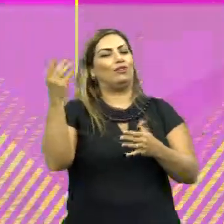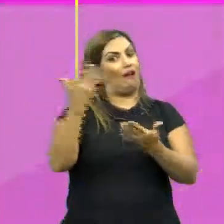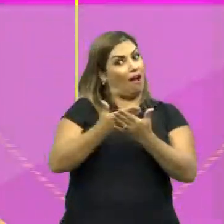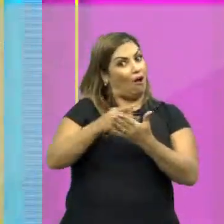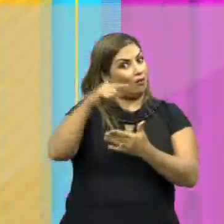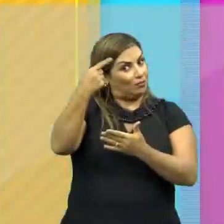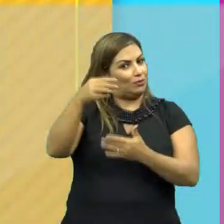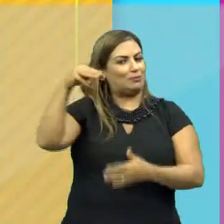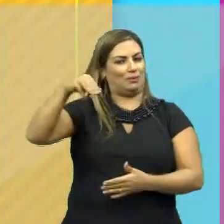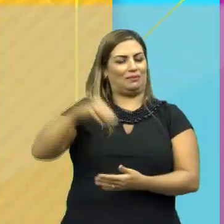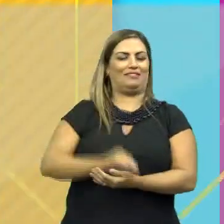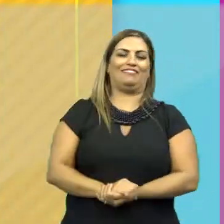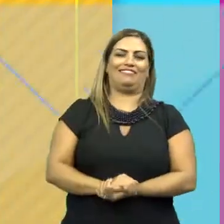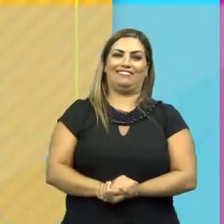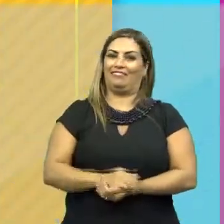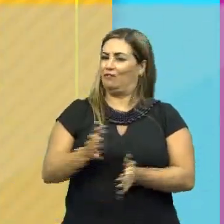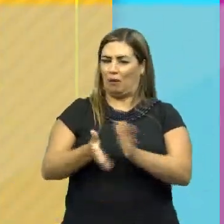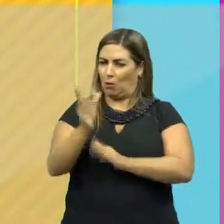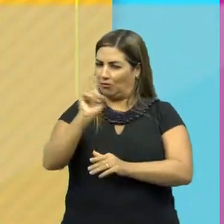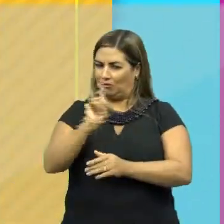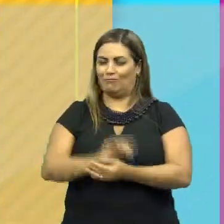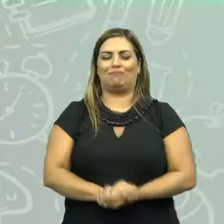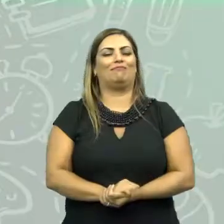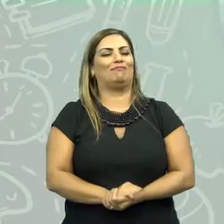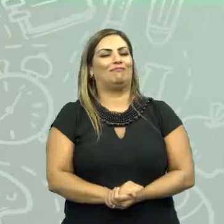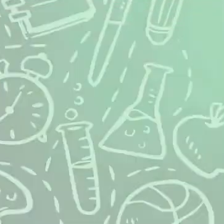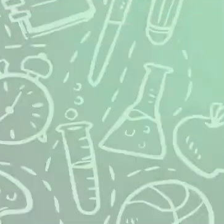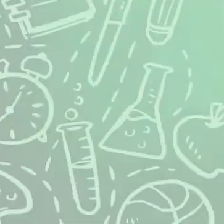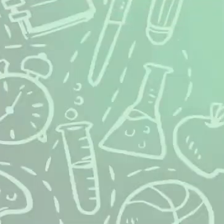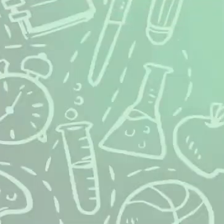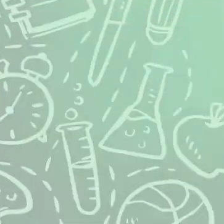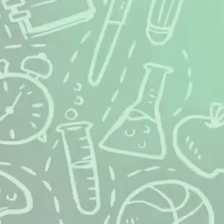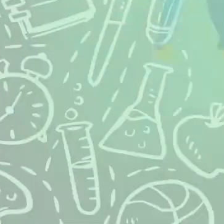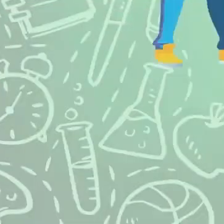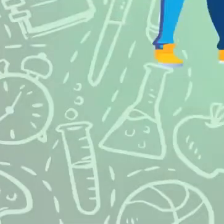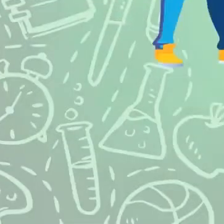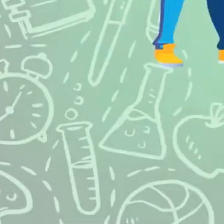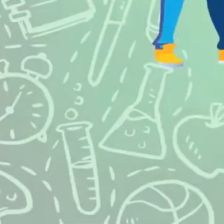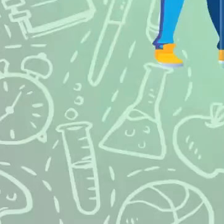em seguida você assiste a aula de matemática. Não sai daí! aí E aí